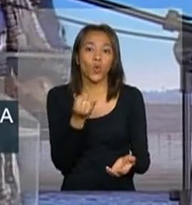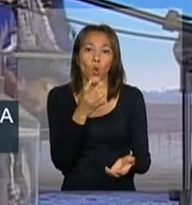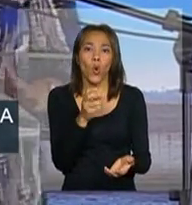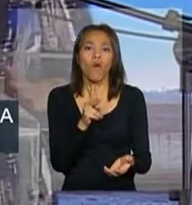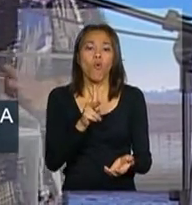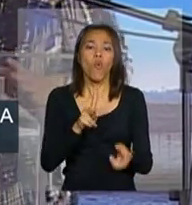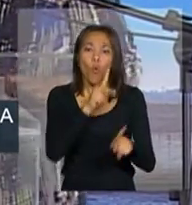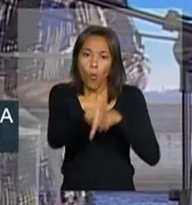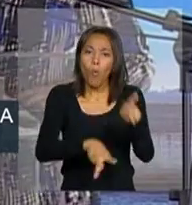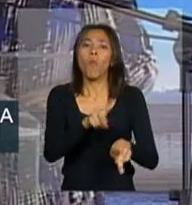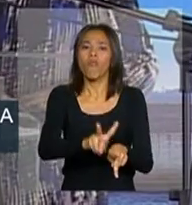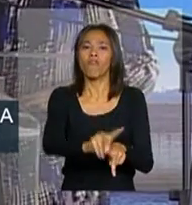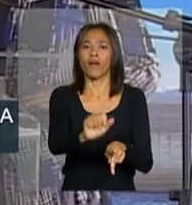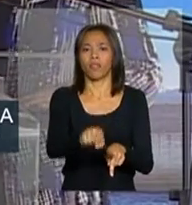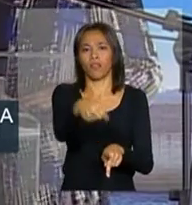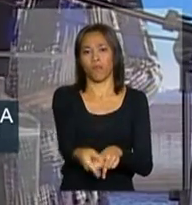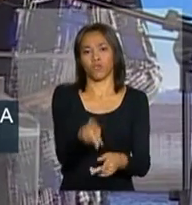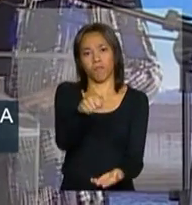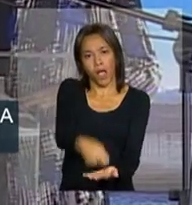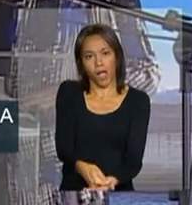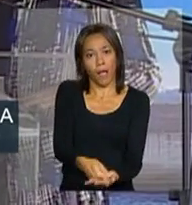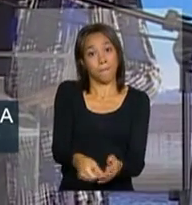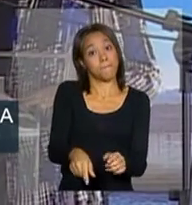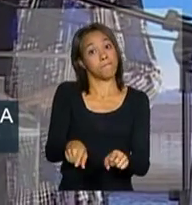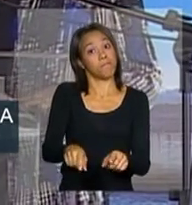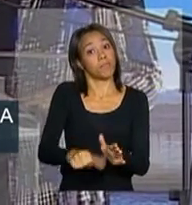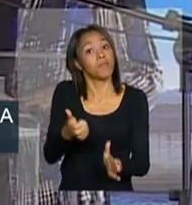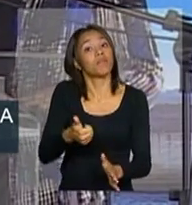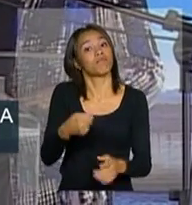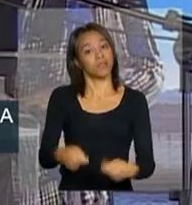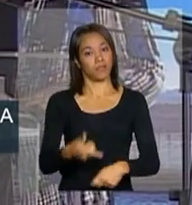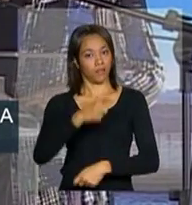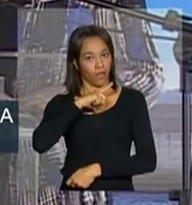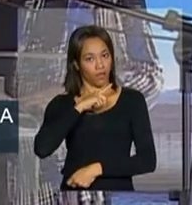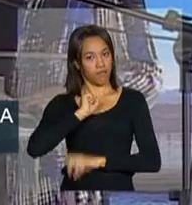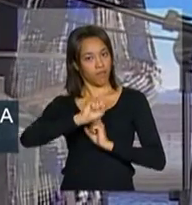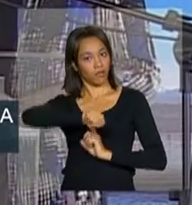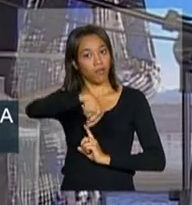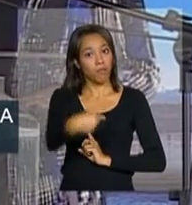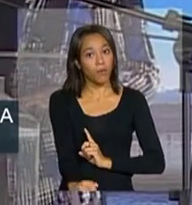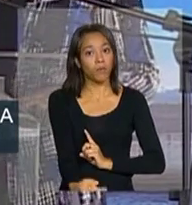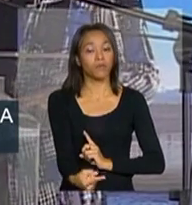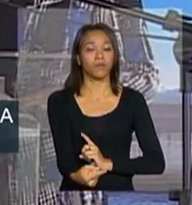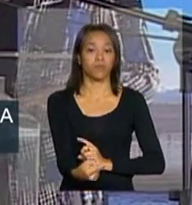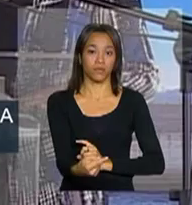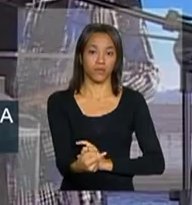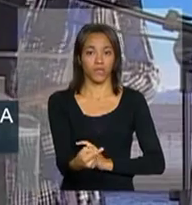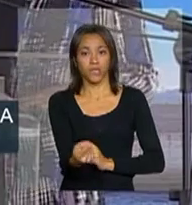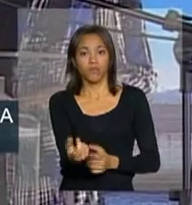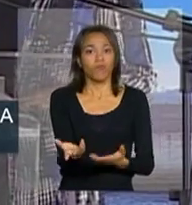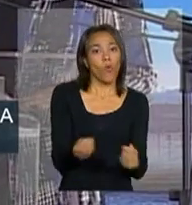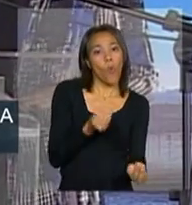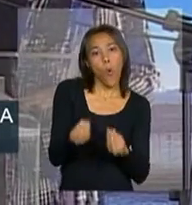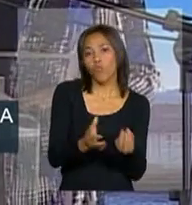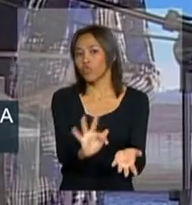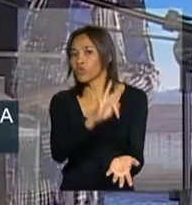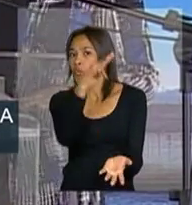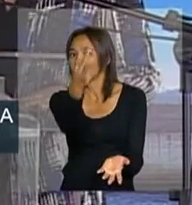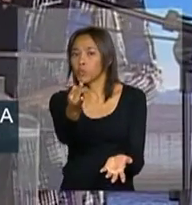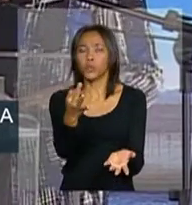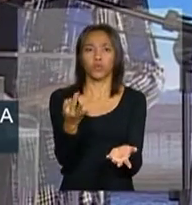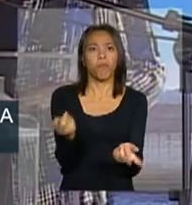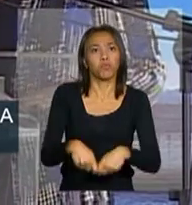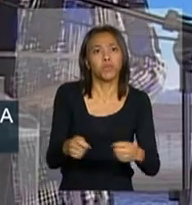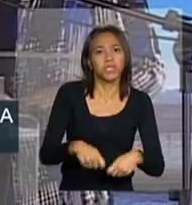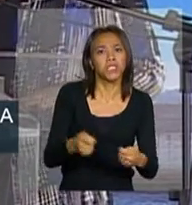pagará depois. Mas primeiro eles têm de ter, para depois, em algum momento no futuro, quando